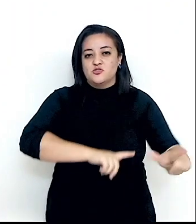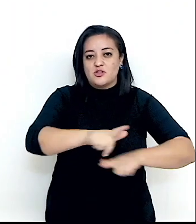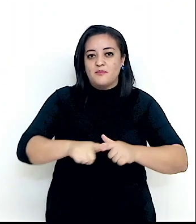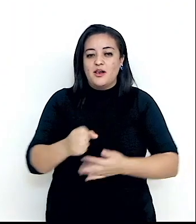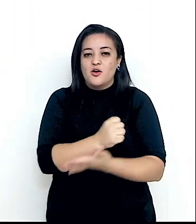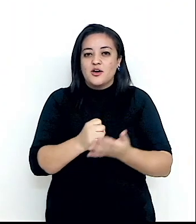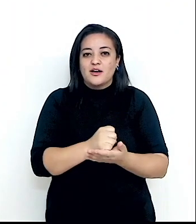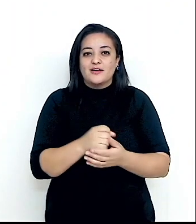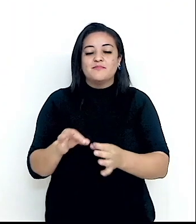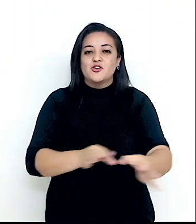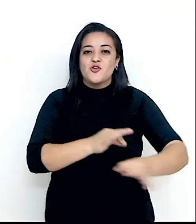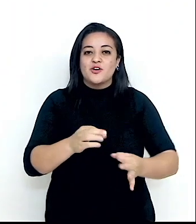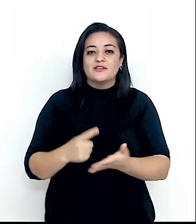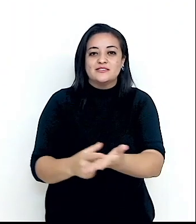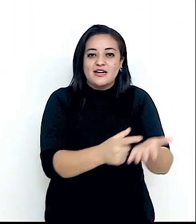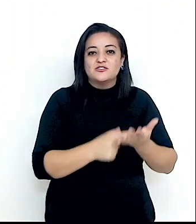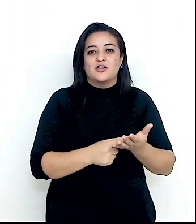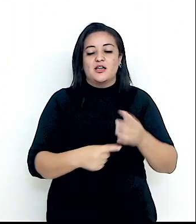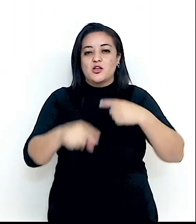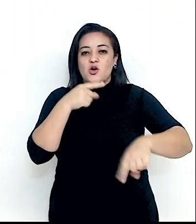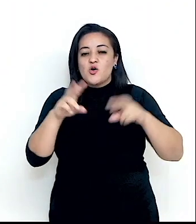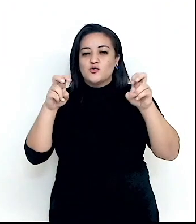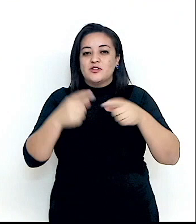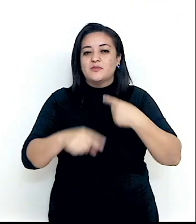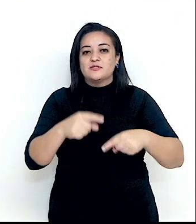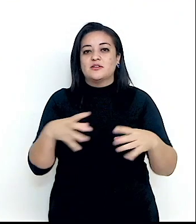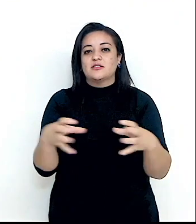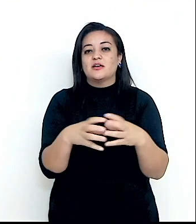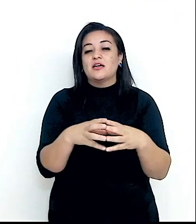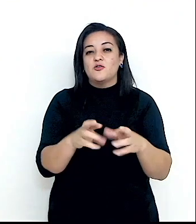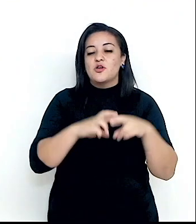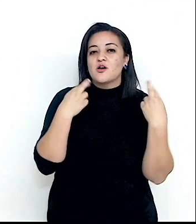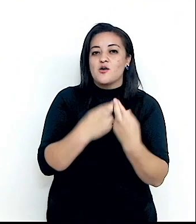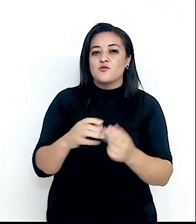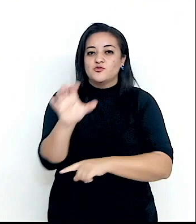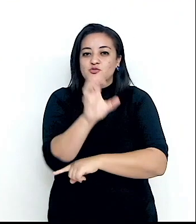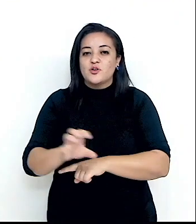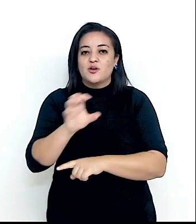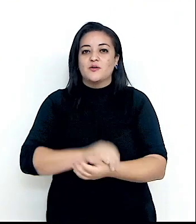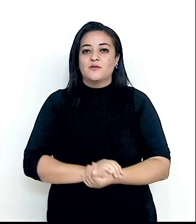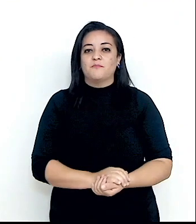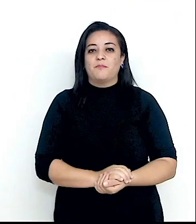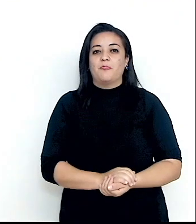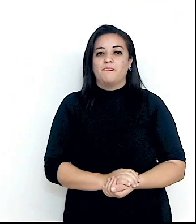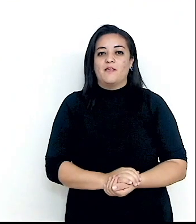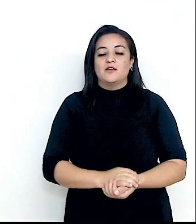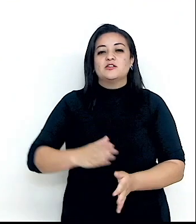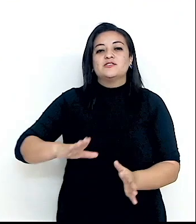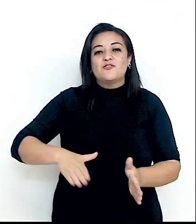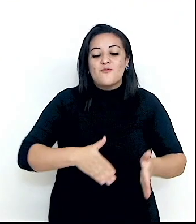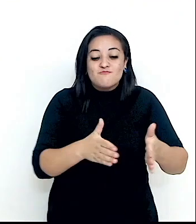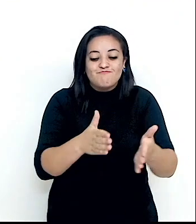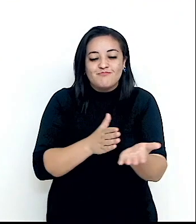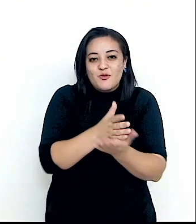agendas. Os temas que são debatidos na Assembleia Geral são o mapa do caminho do